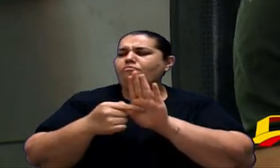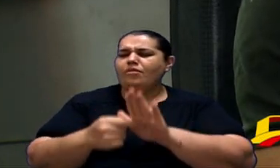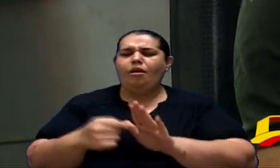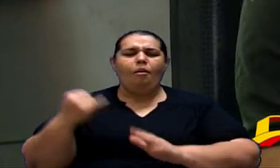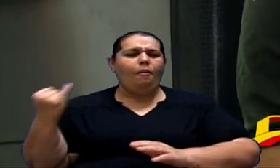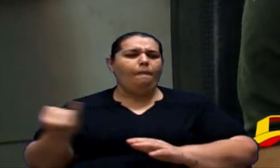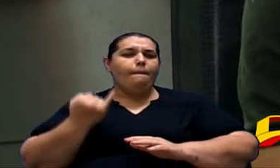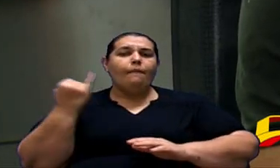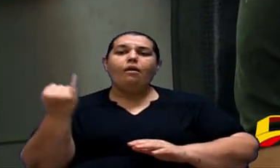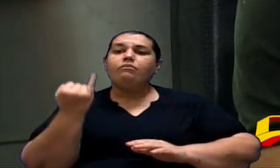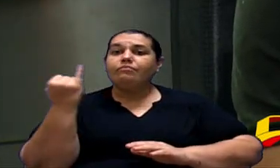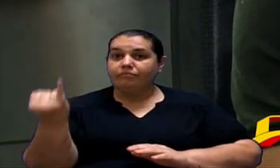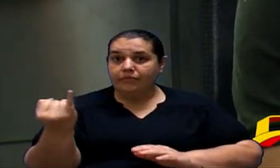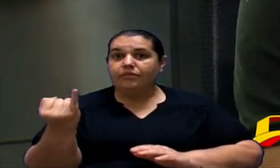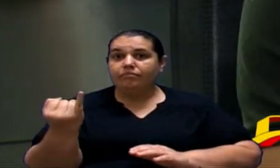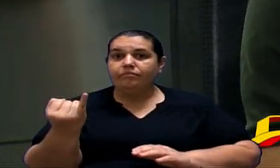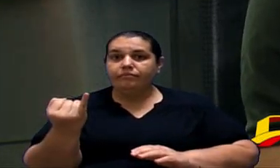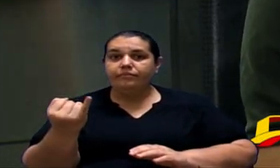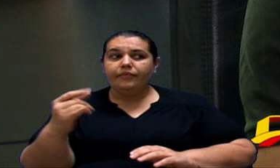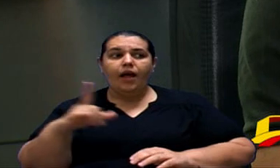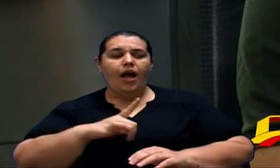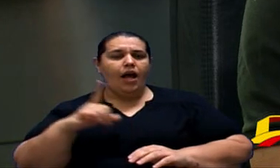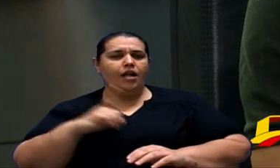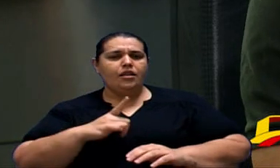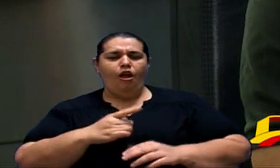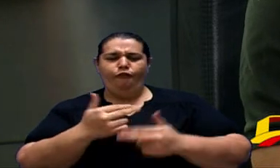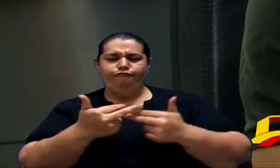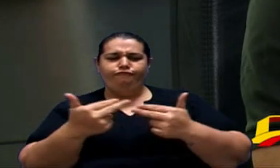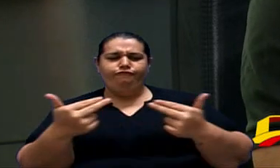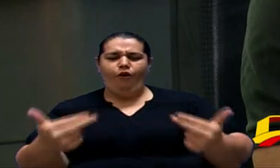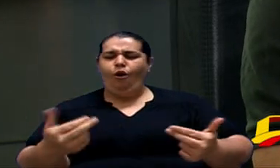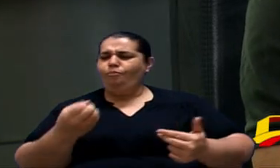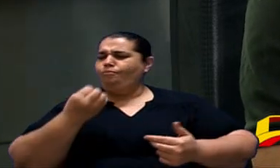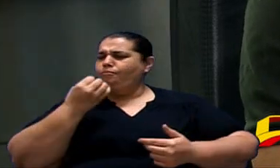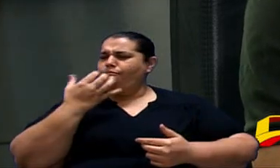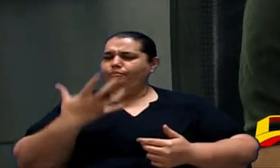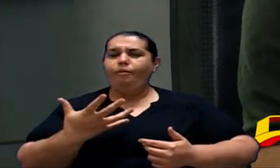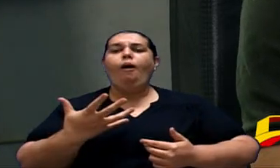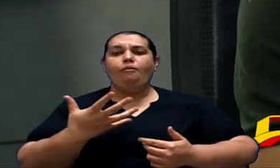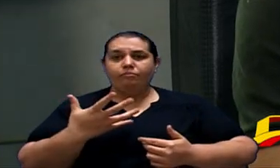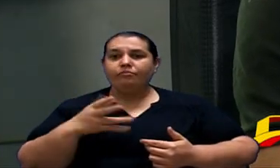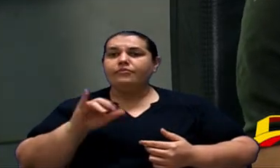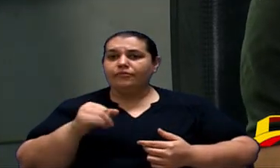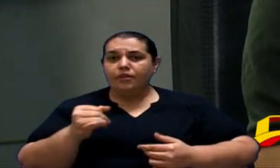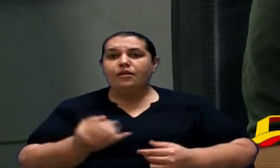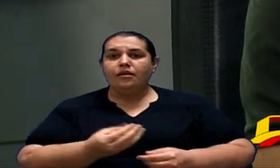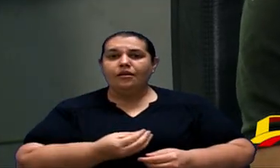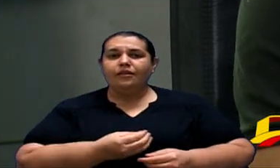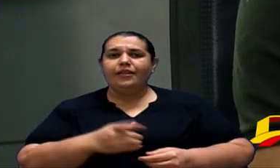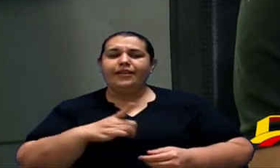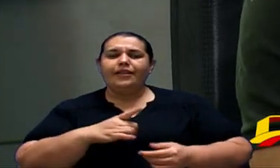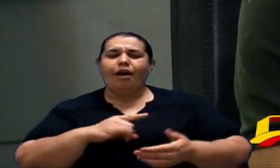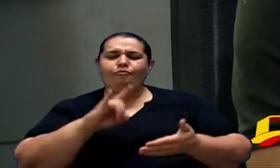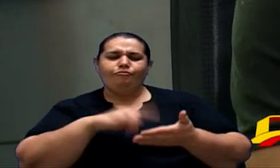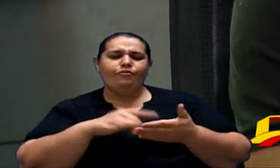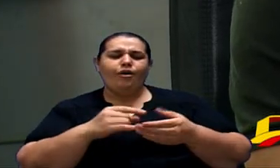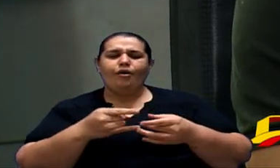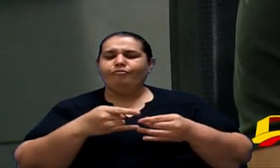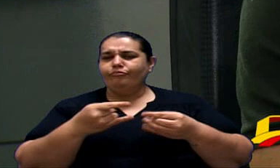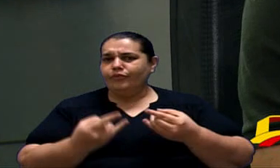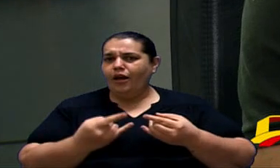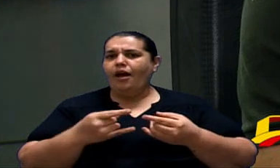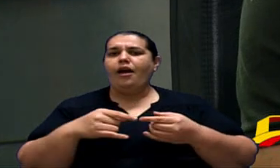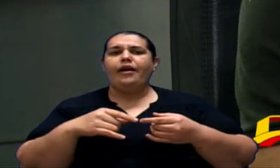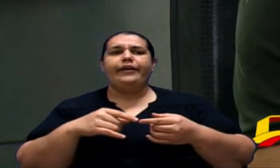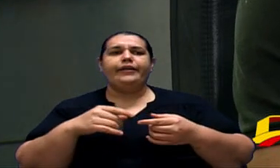Tanto que a gente tem tantos benefícios para o frentista, como TICT, Vale Transporte, que a gente